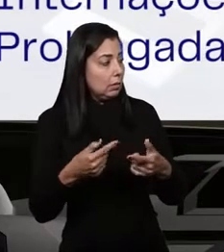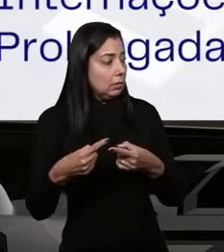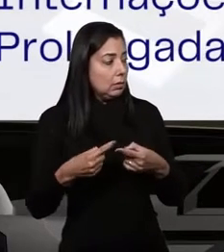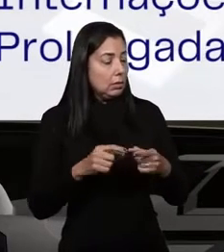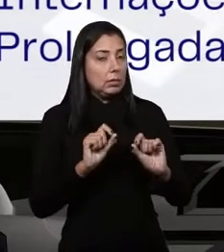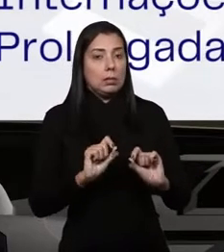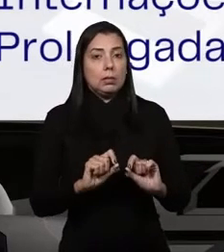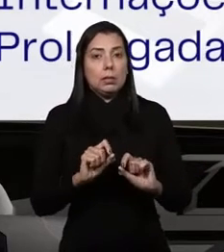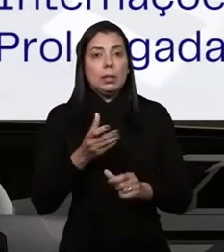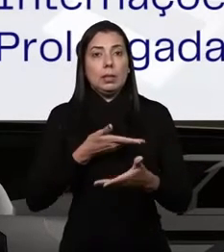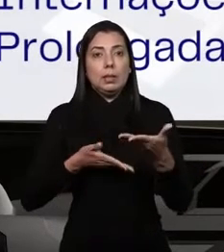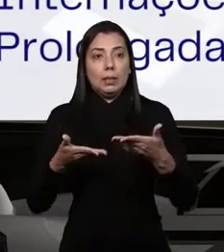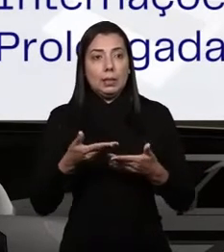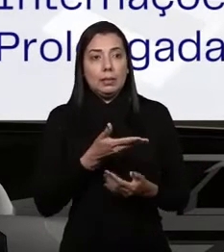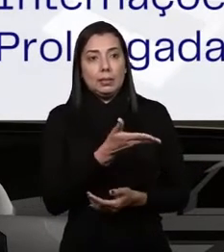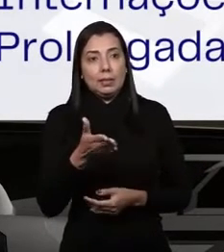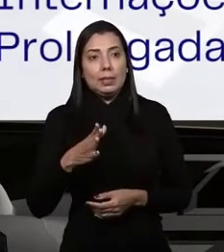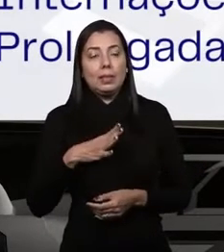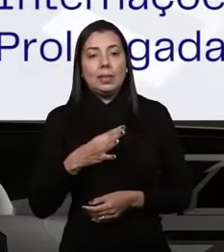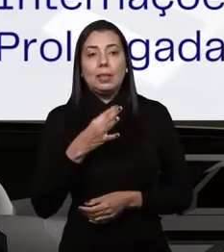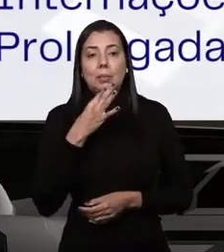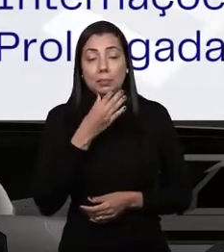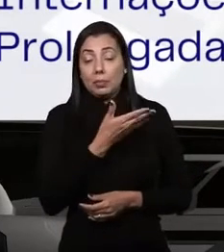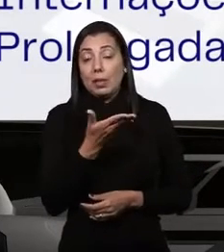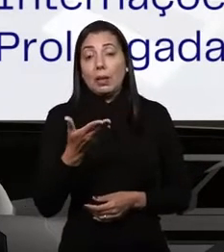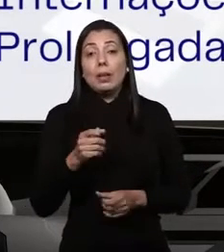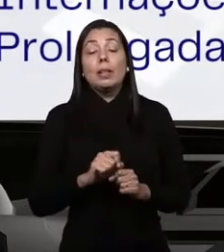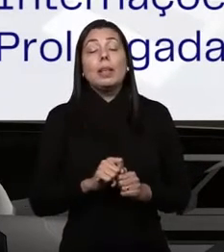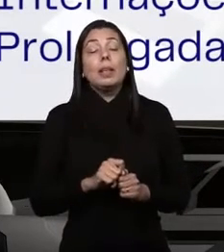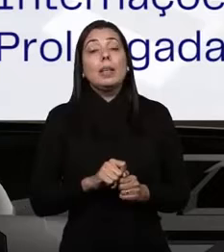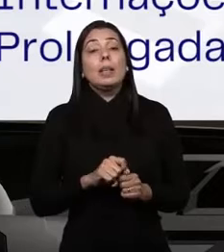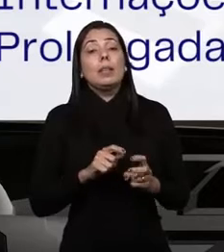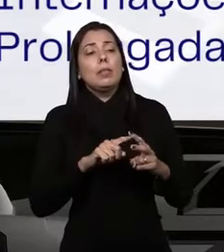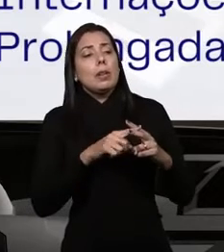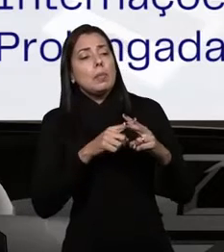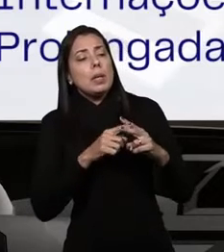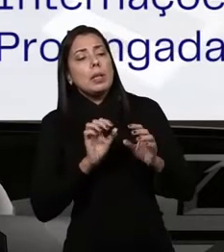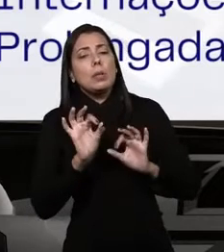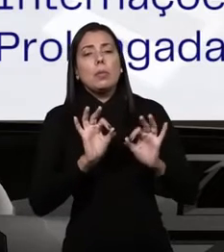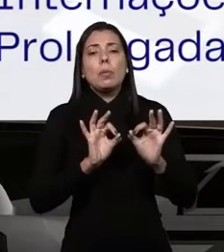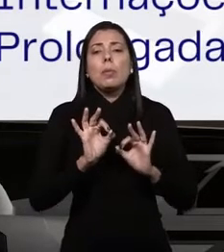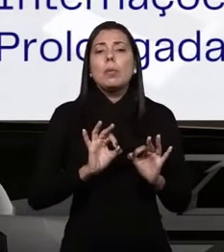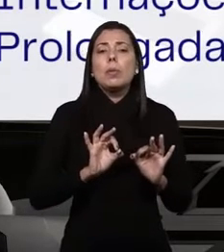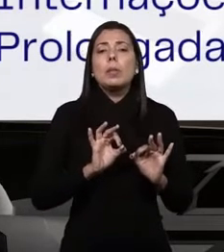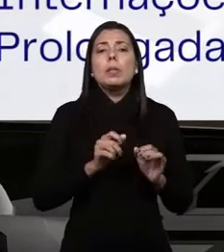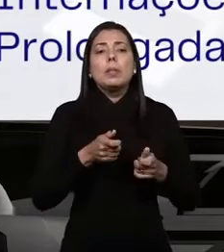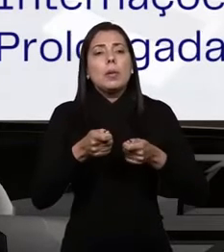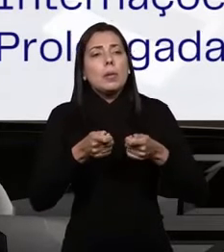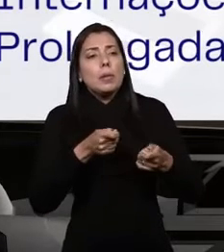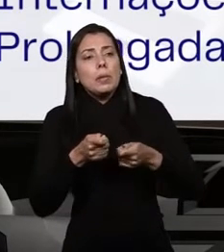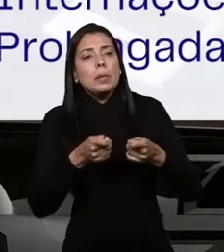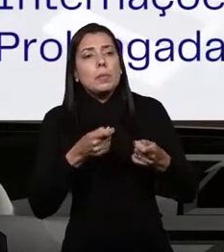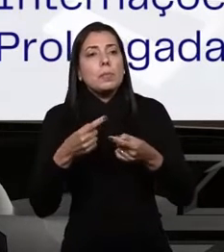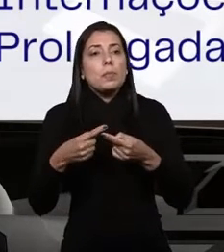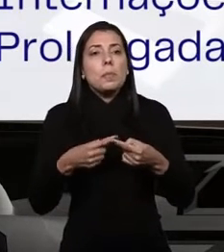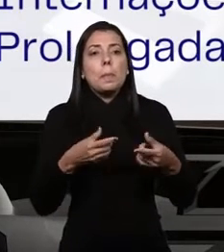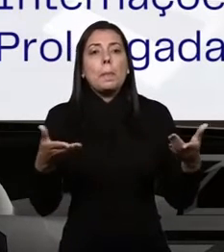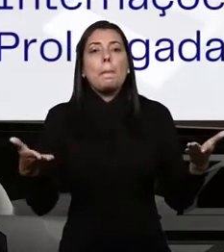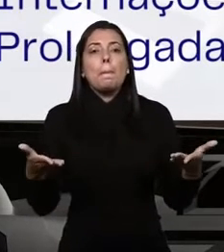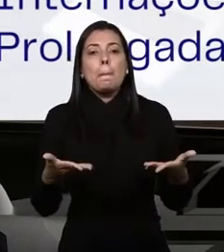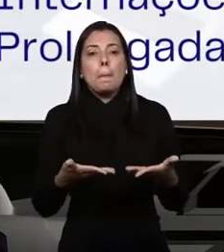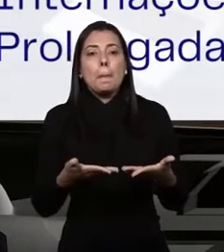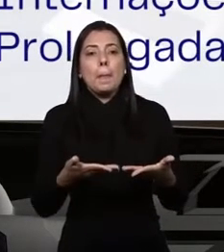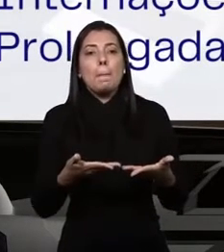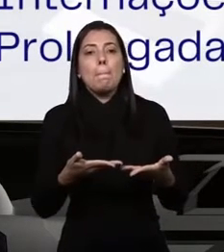mestrado, como vocês já bem mencionaram. Trata-se de uma ferramenta eletrônica para monitoramento de causas de internação